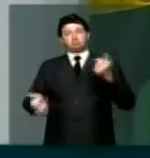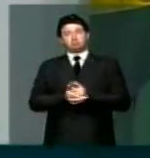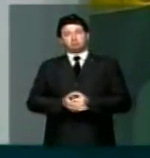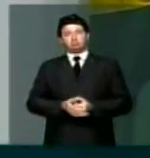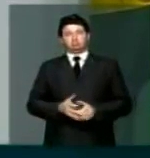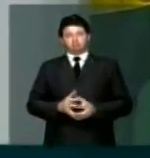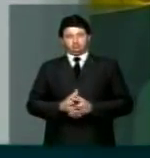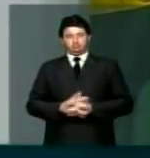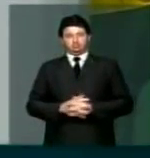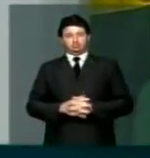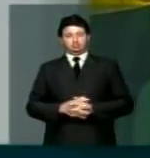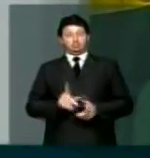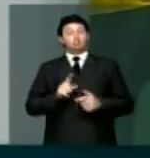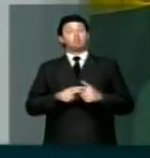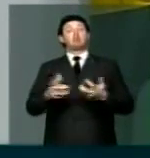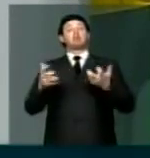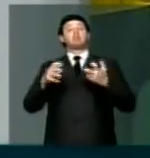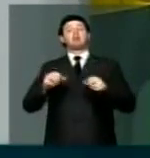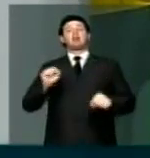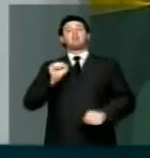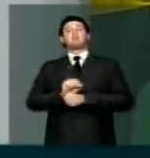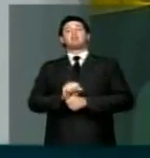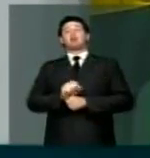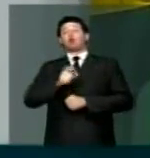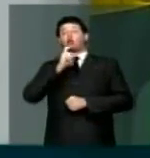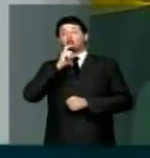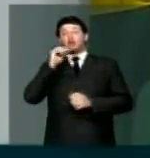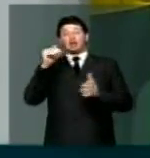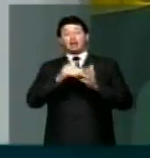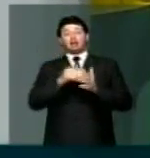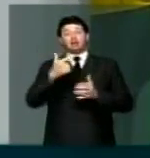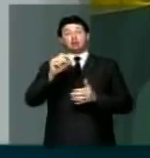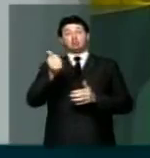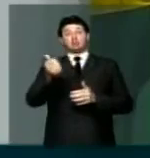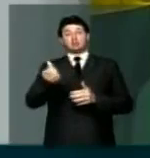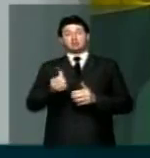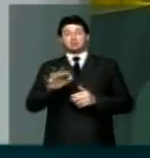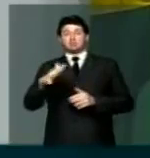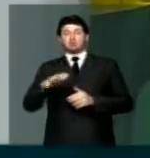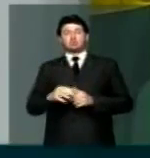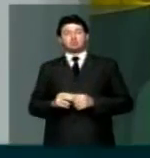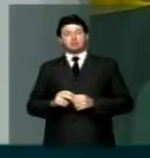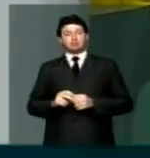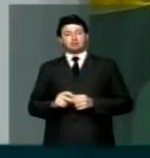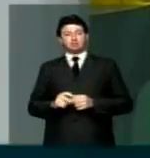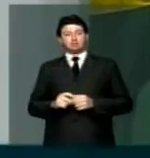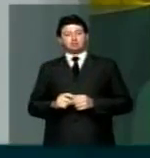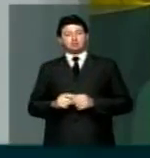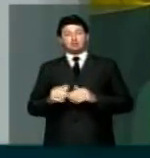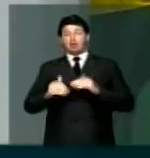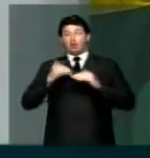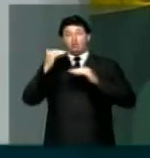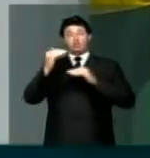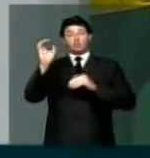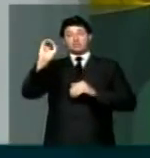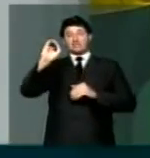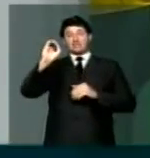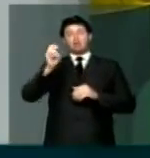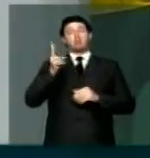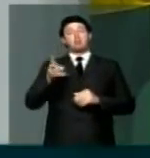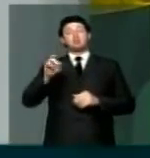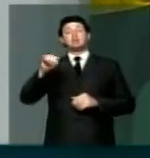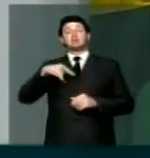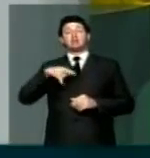Universidade de São Paulo, porque ele quer congelar os salários até 2016 pelo menos, aumento zero mesmo com uma